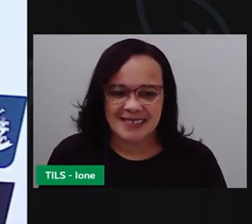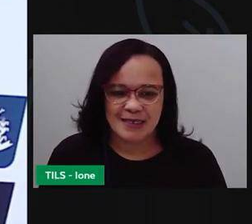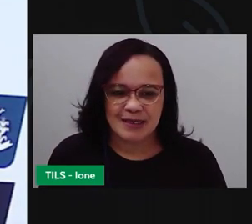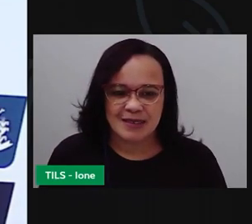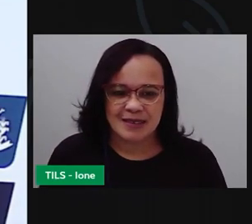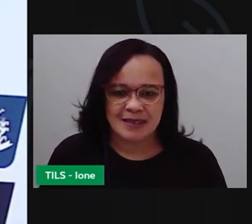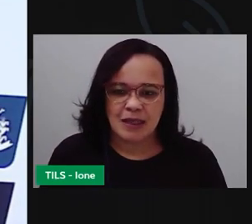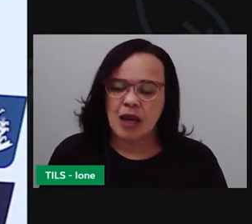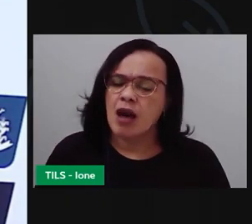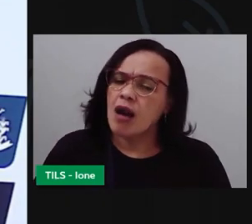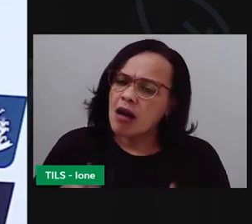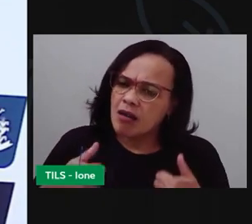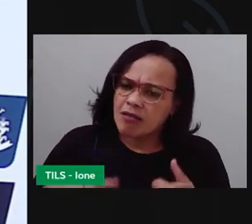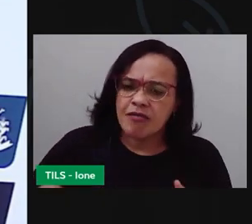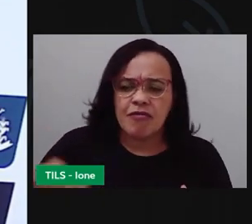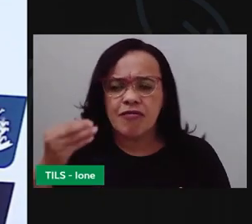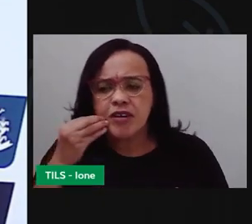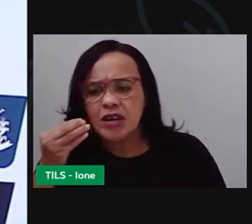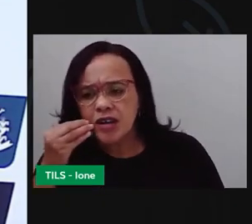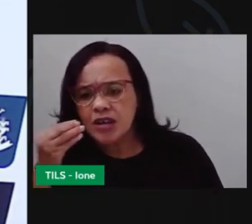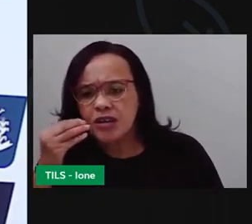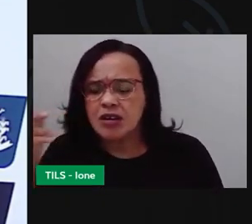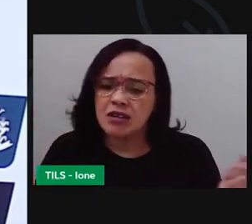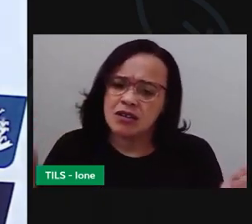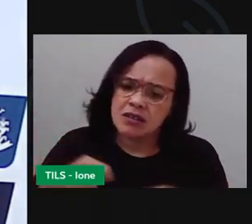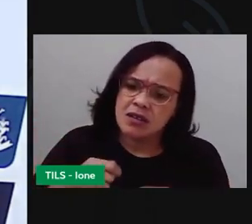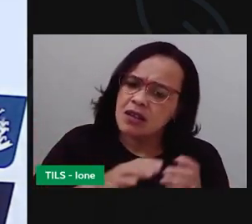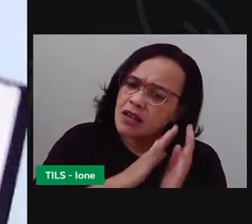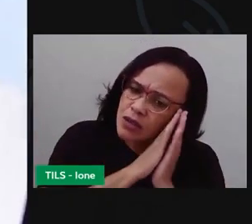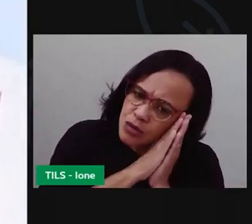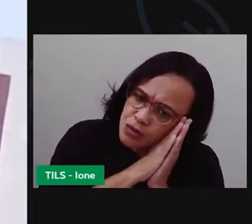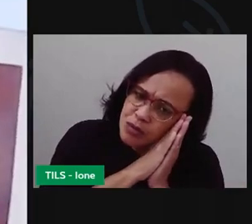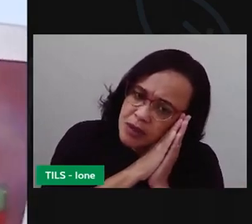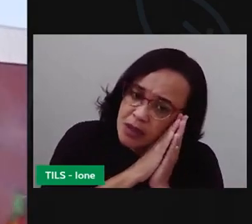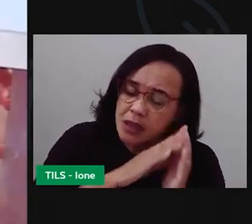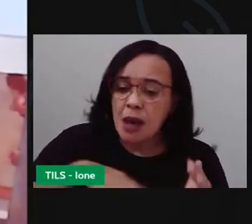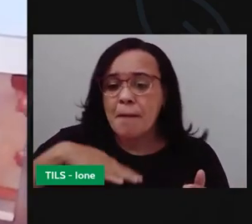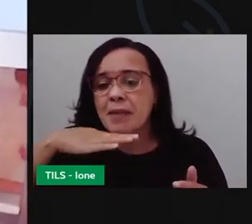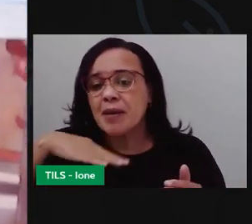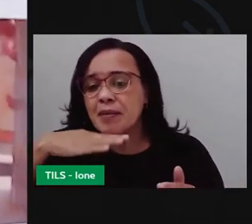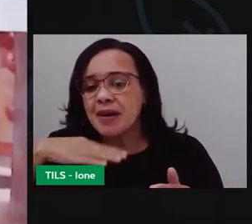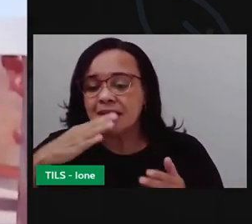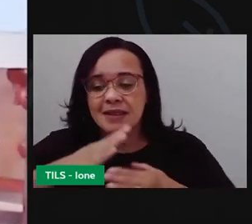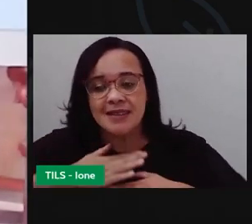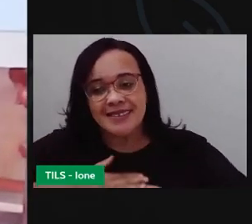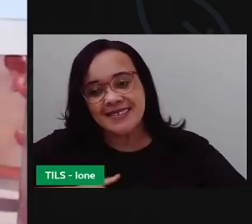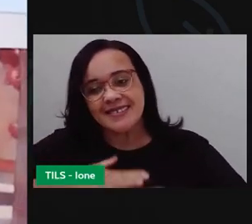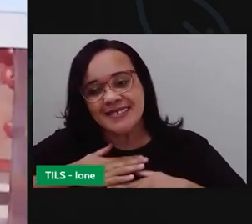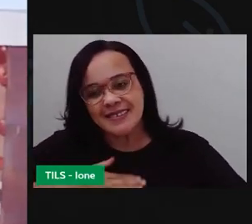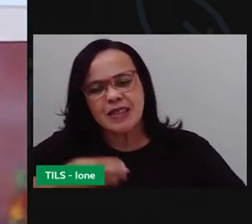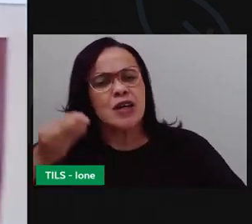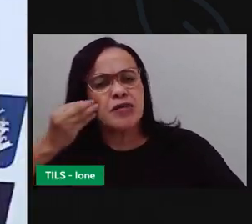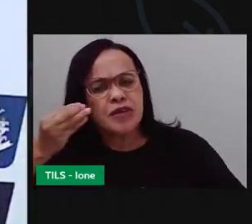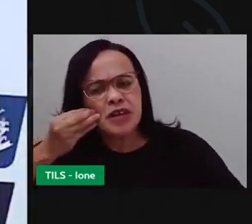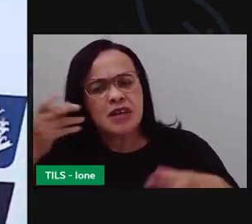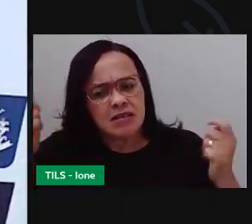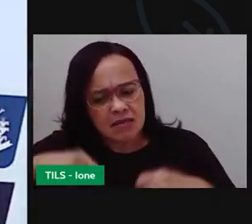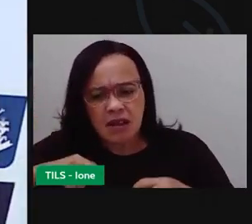Tente dormir. A mãe foi ali acalmando o menino e o vizinho. Então, tente dormir, meu filho.